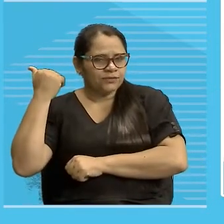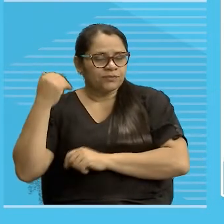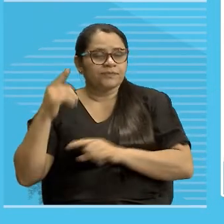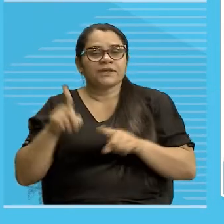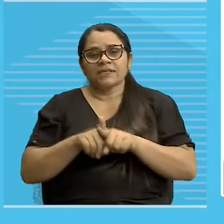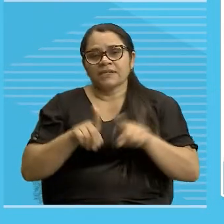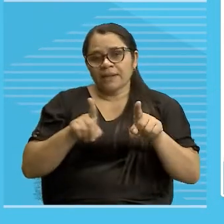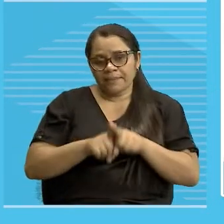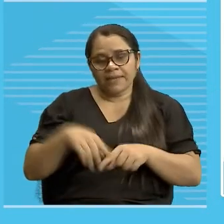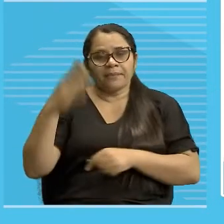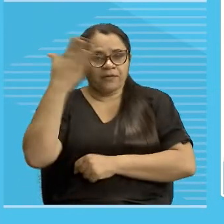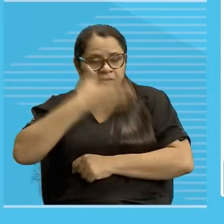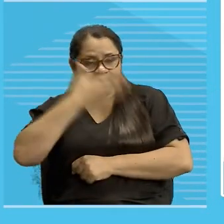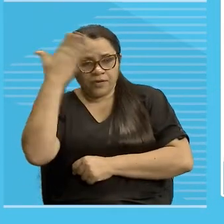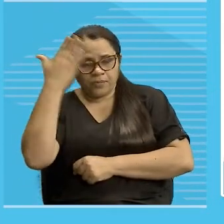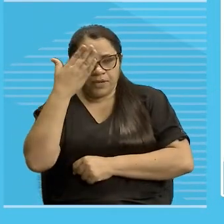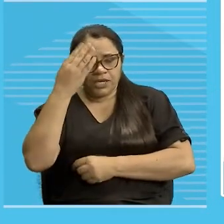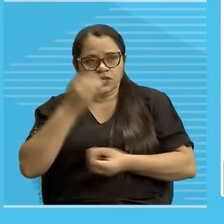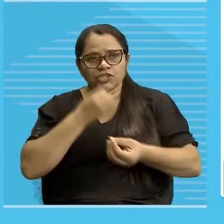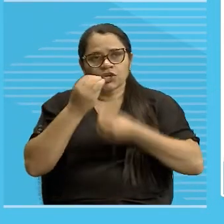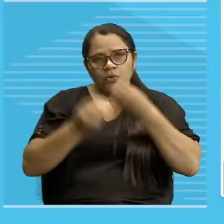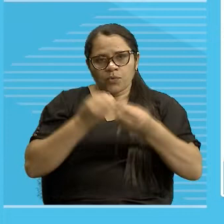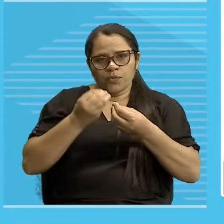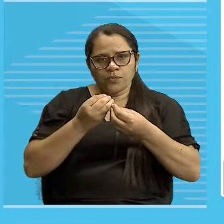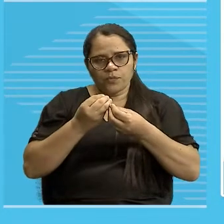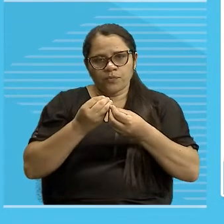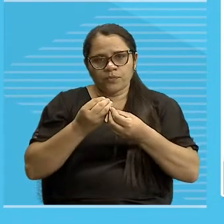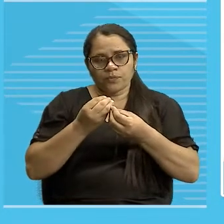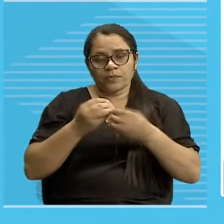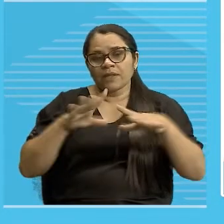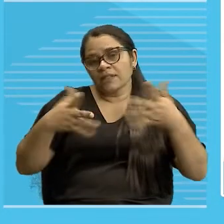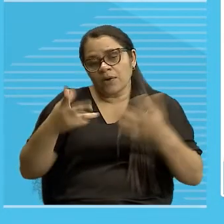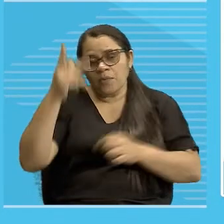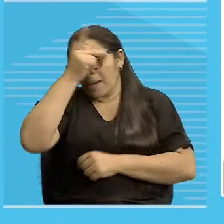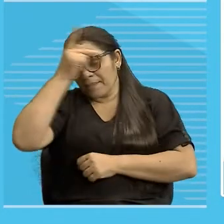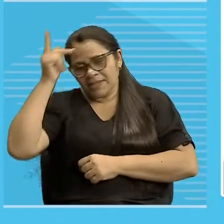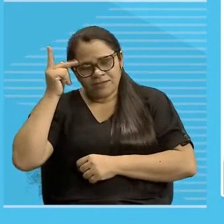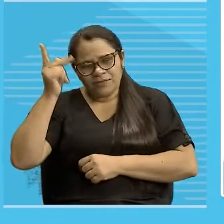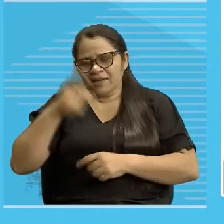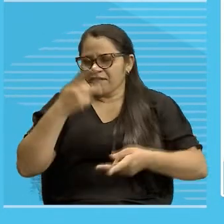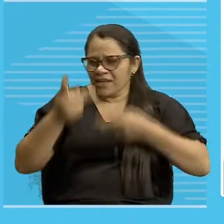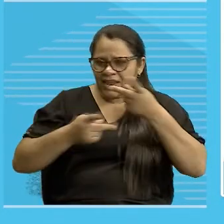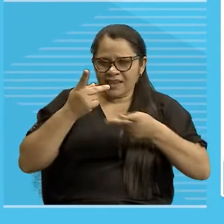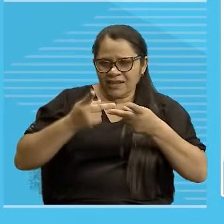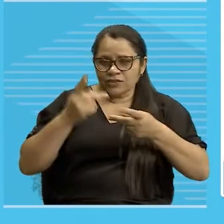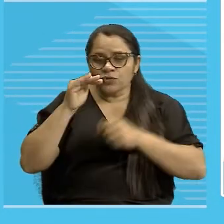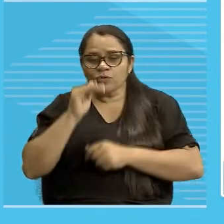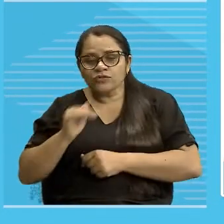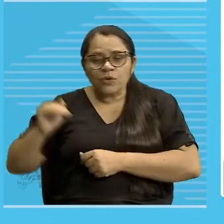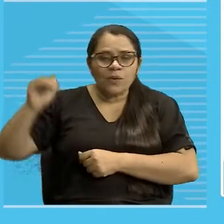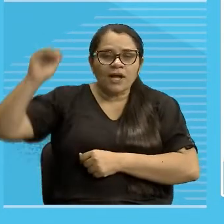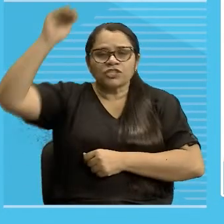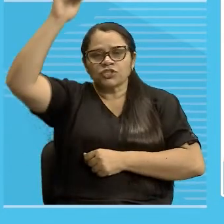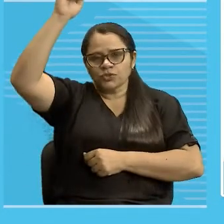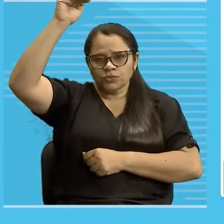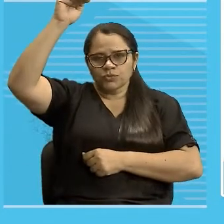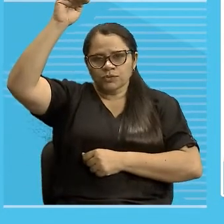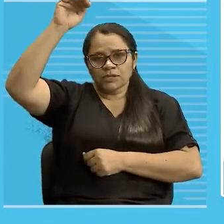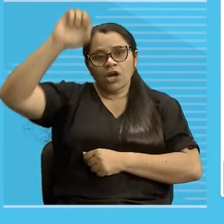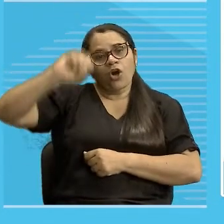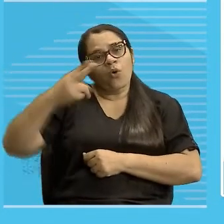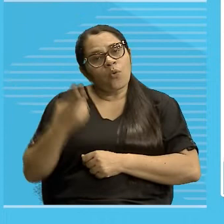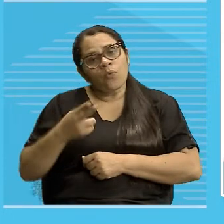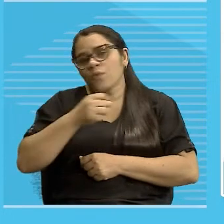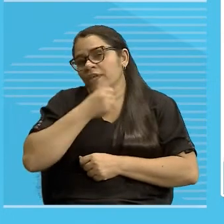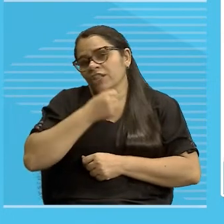provavelmente uma pessoa que esteja falando isso já seja uma adulta, quem sabe até um adulto idoso, né?